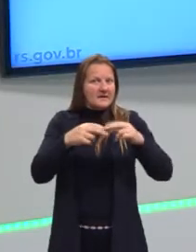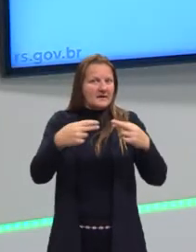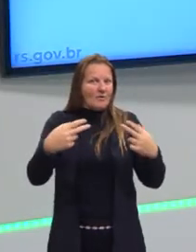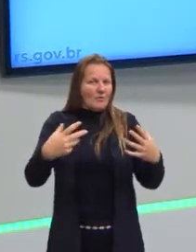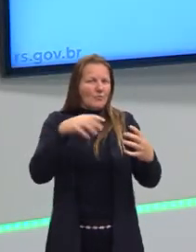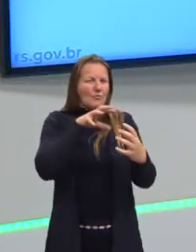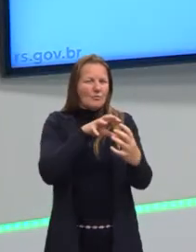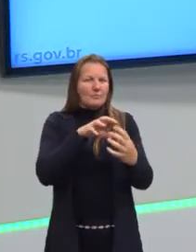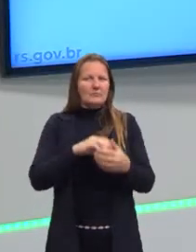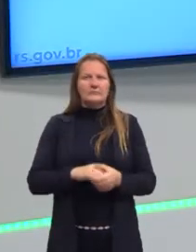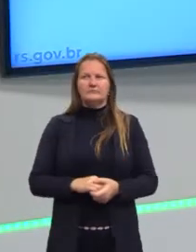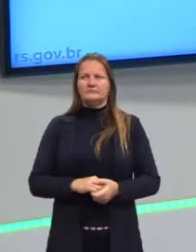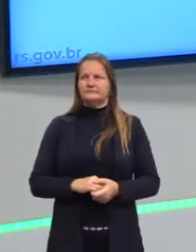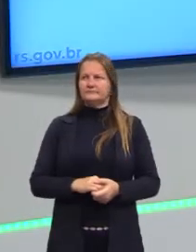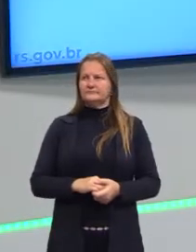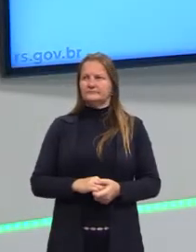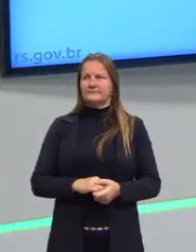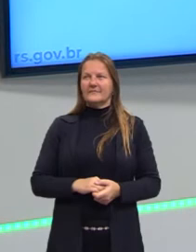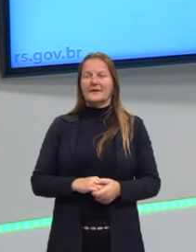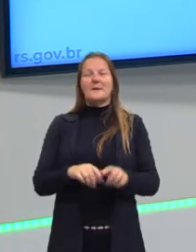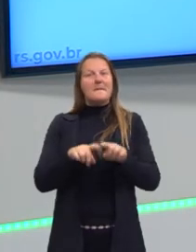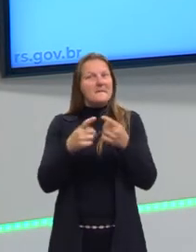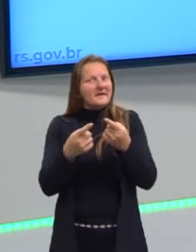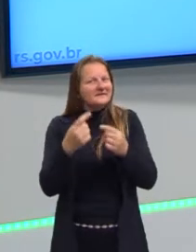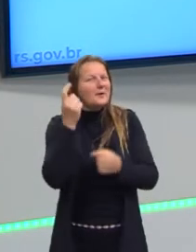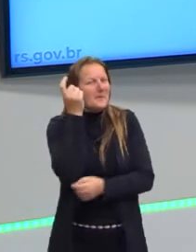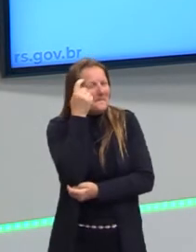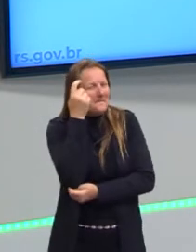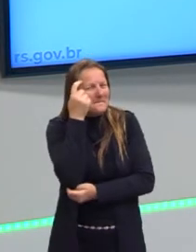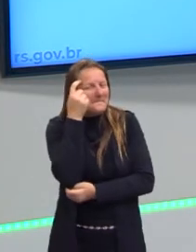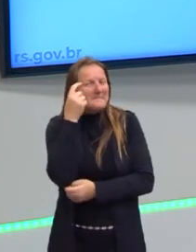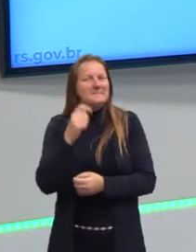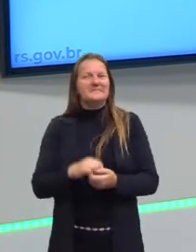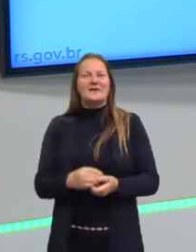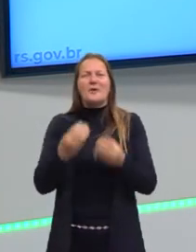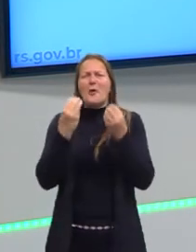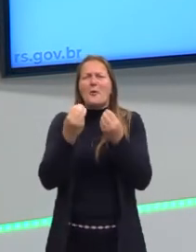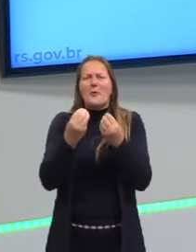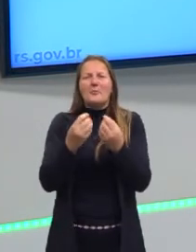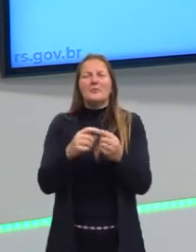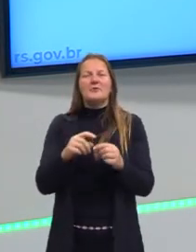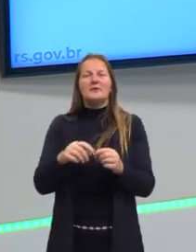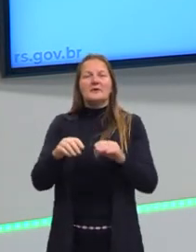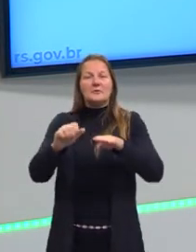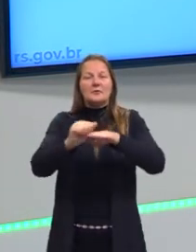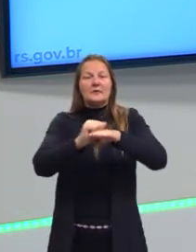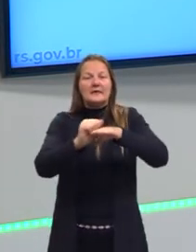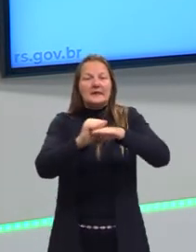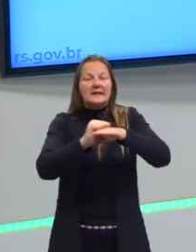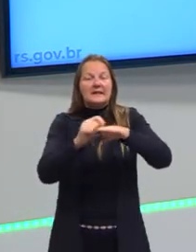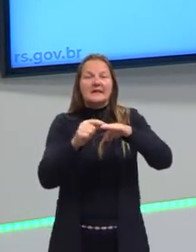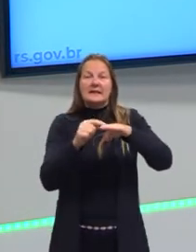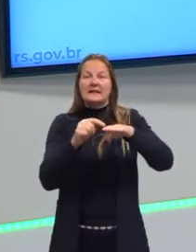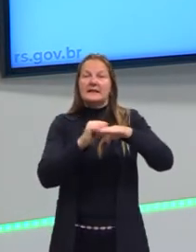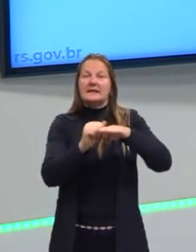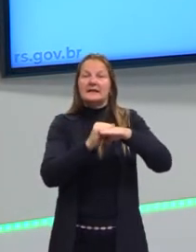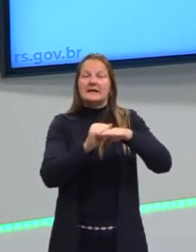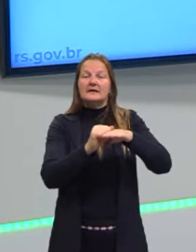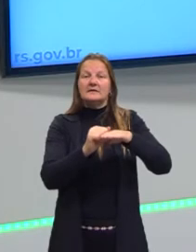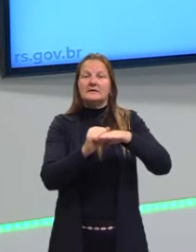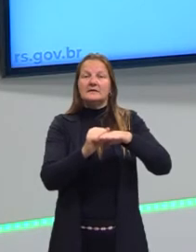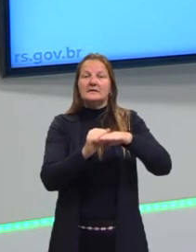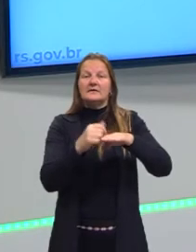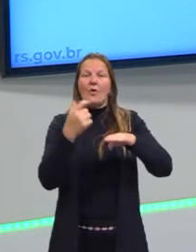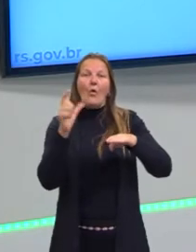E, por favor, que também não quero ser moralista, mas apenas refletindo, né? Como conceber que um tênis, por exemplo, custe mais que um televisor?